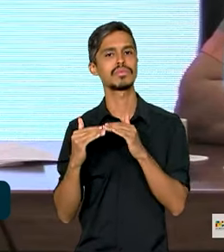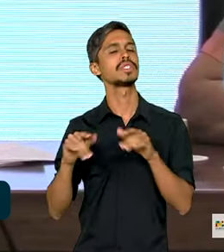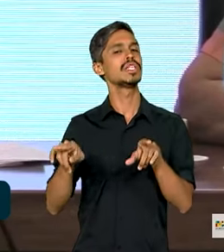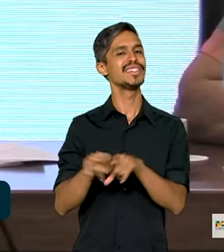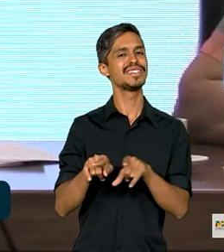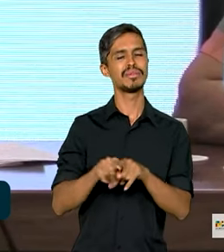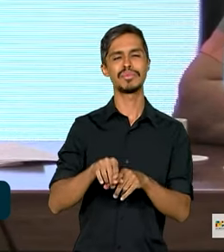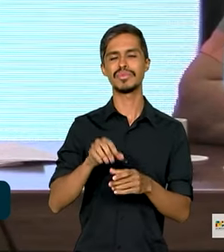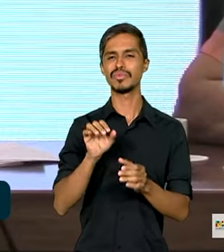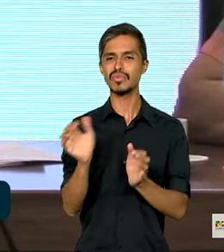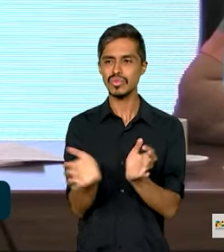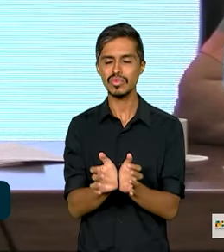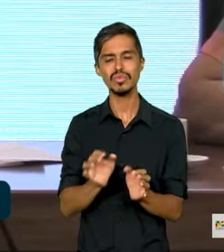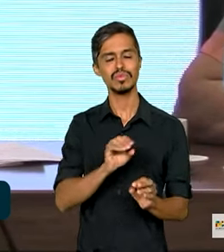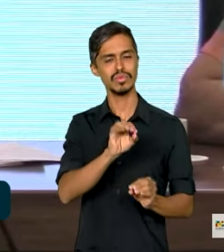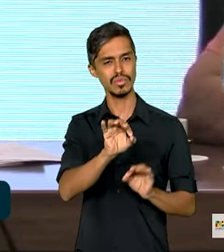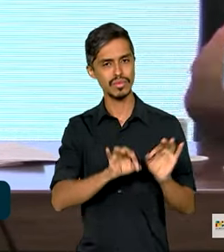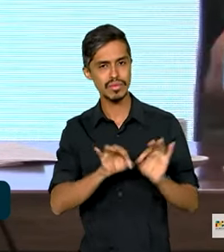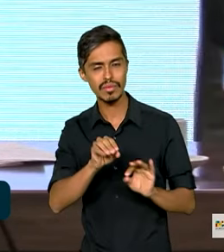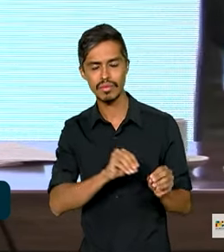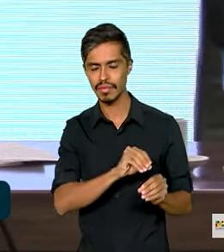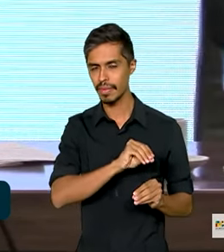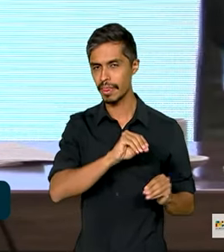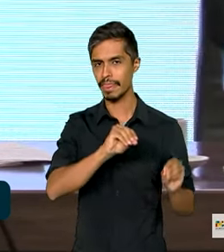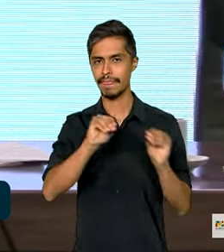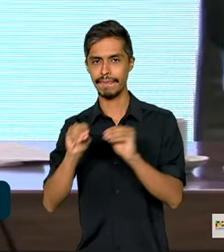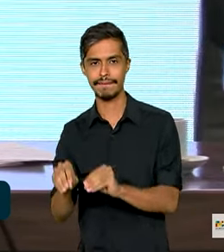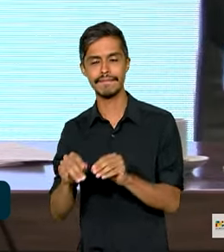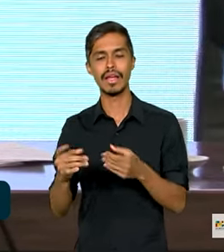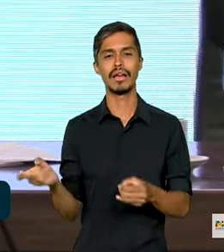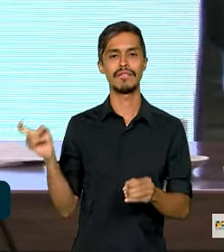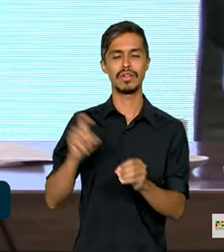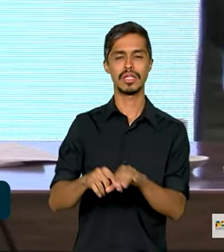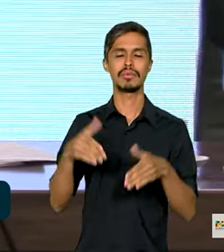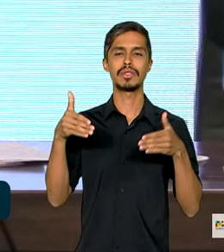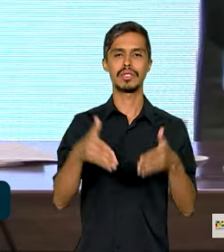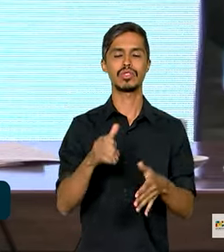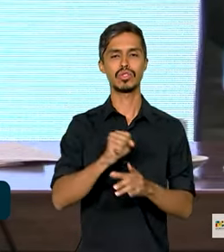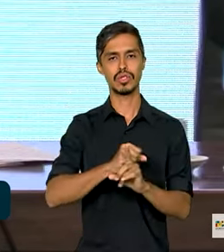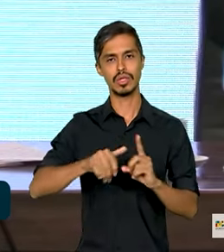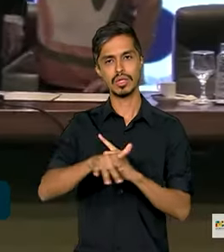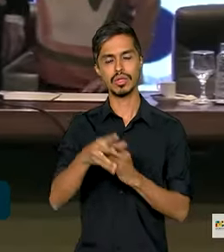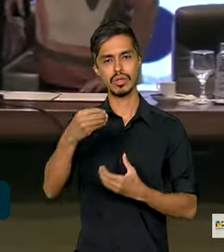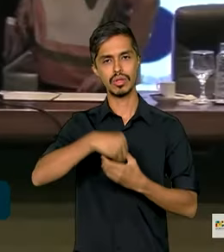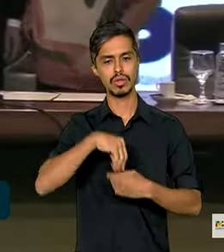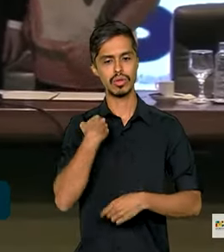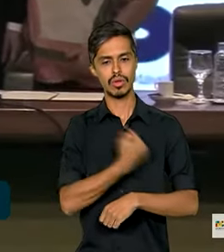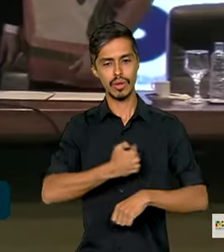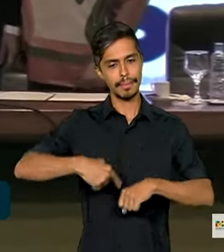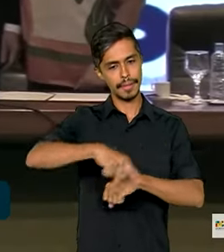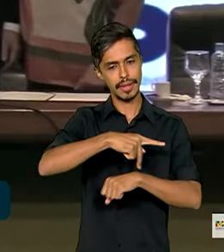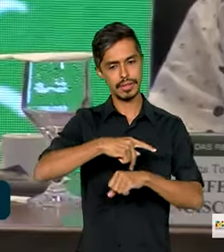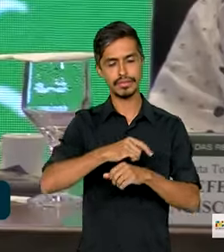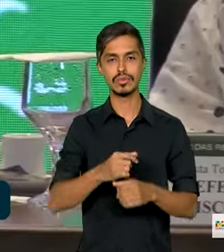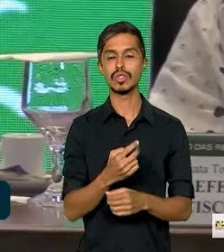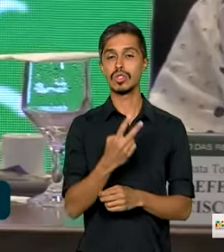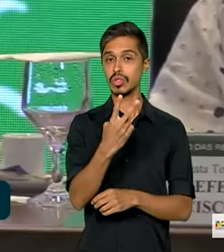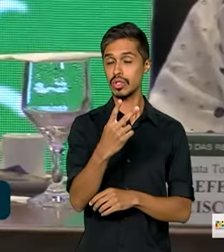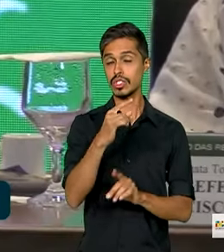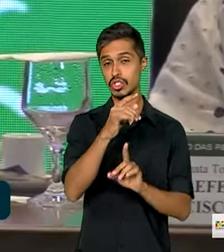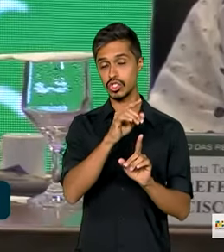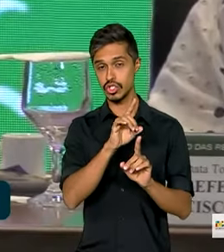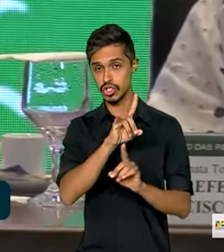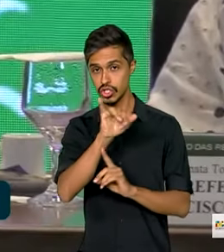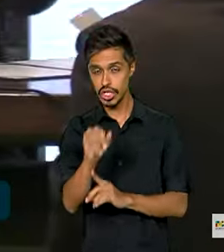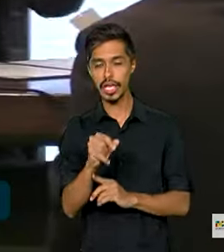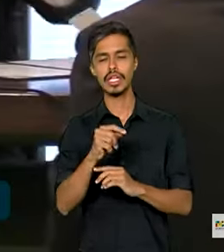sobre a institucionalização e a volta da participação social no nosso país. Durante dois dias, a comissão